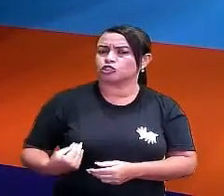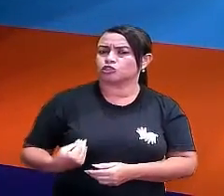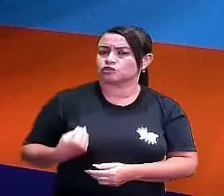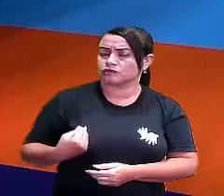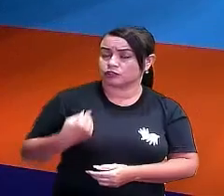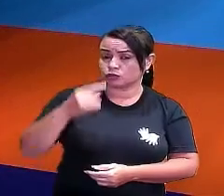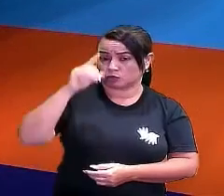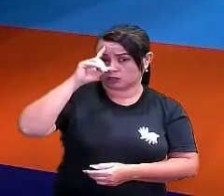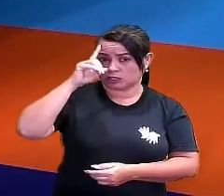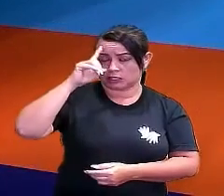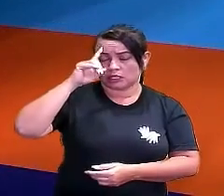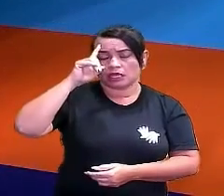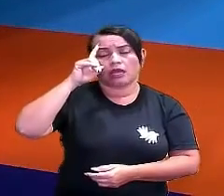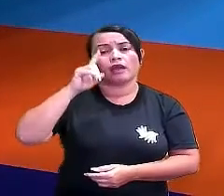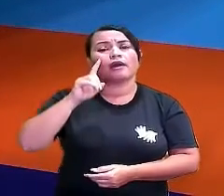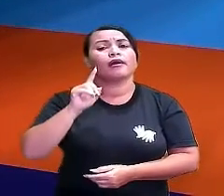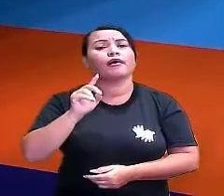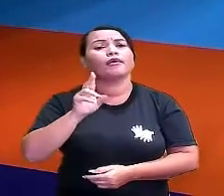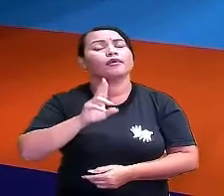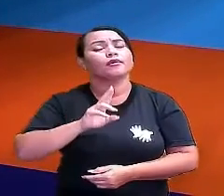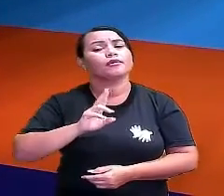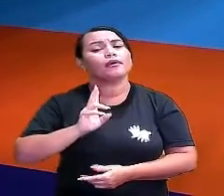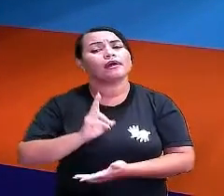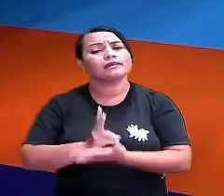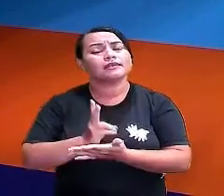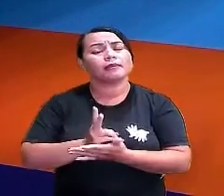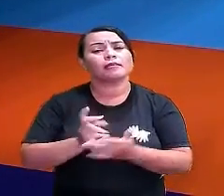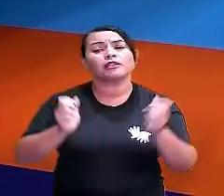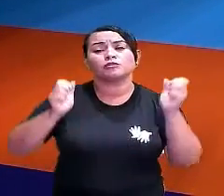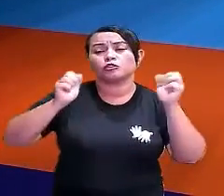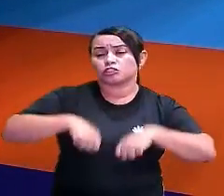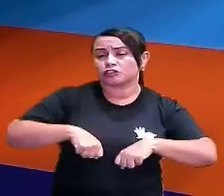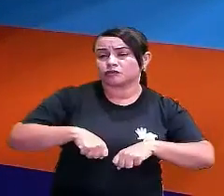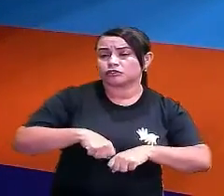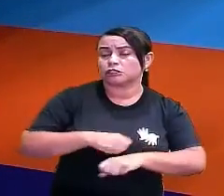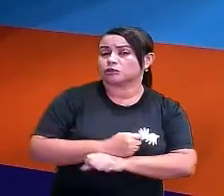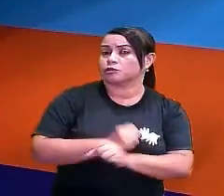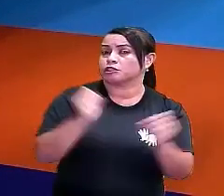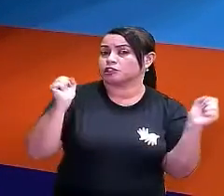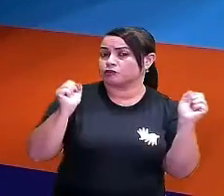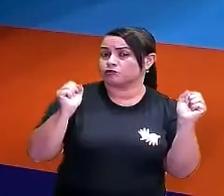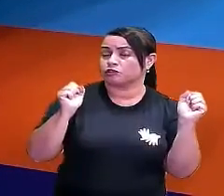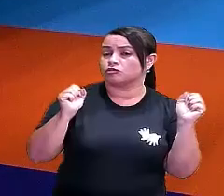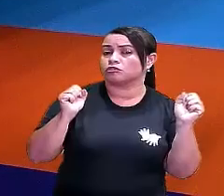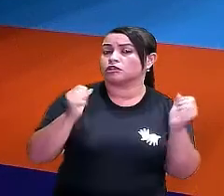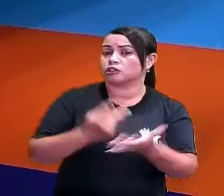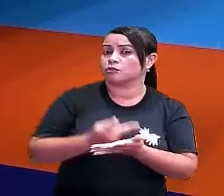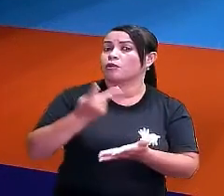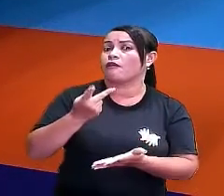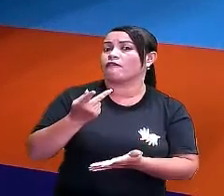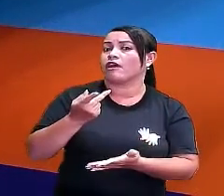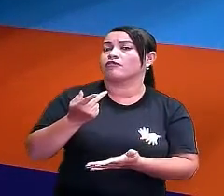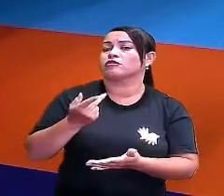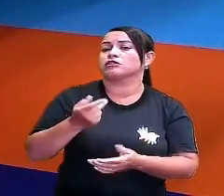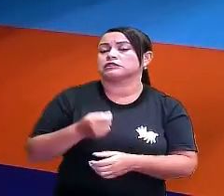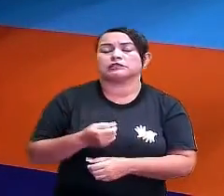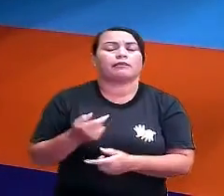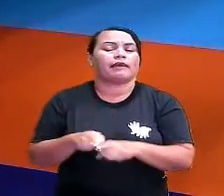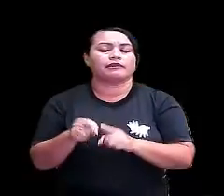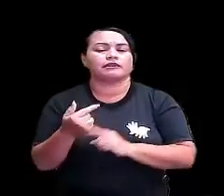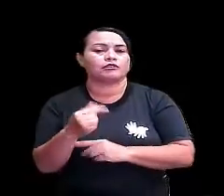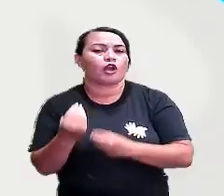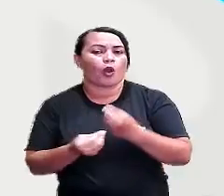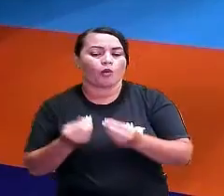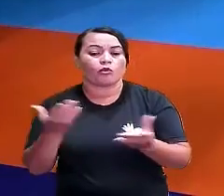Fazendo uso das expressões possíveis, impossíveis, provável ou improvável. Tá certo, gente? Essas são as nossas